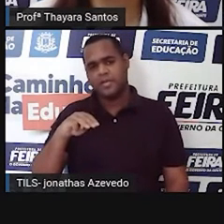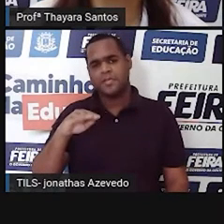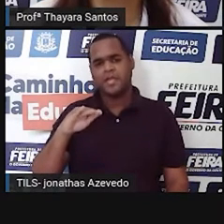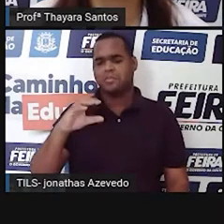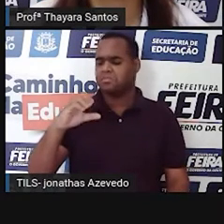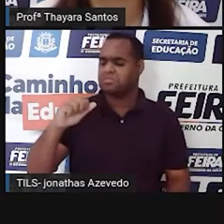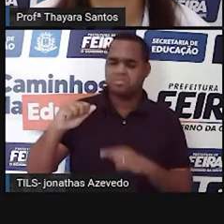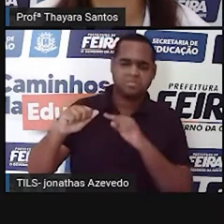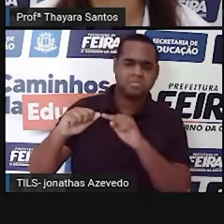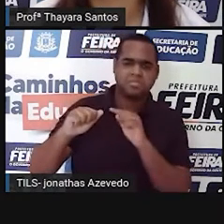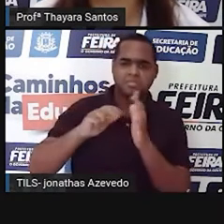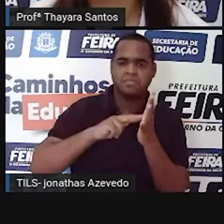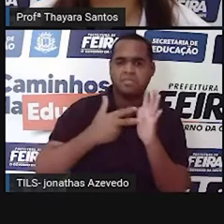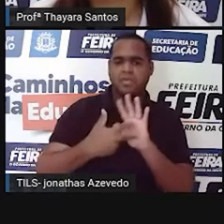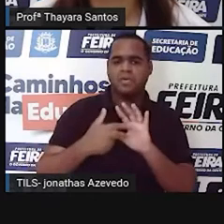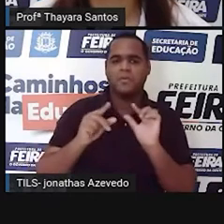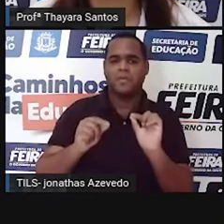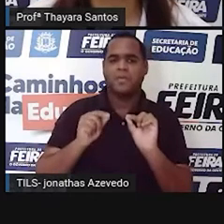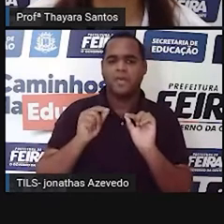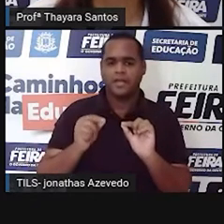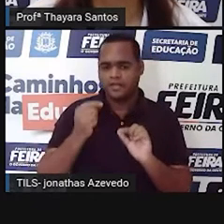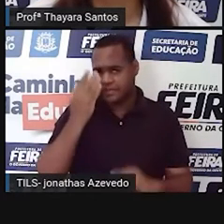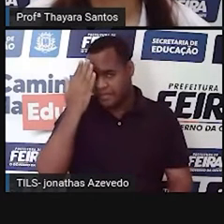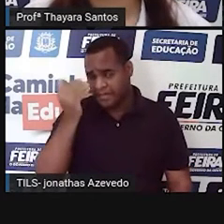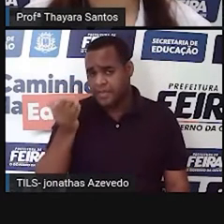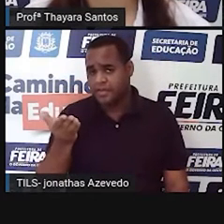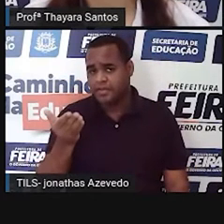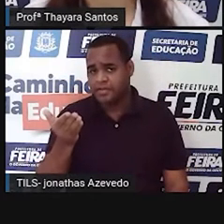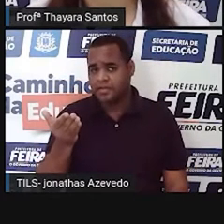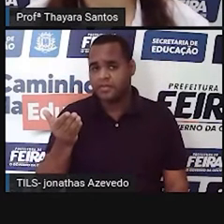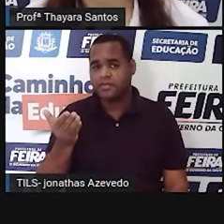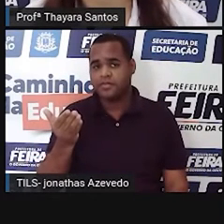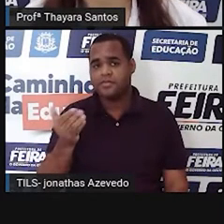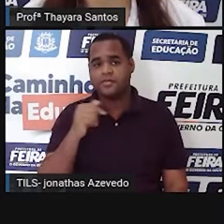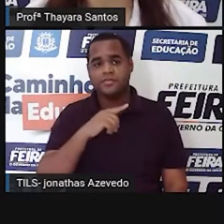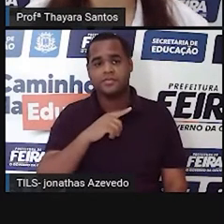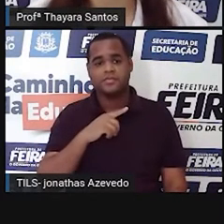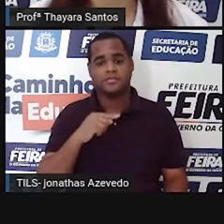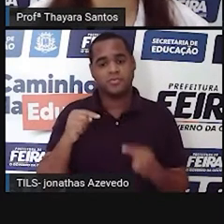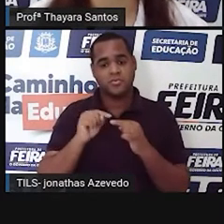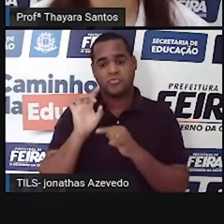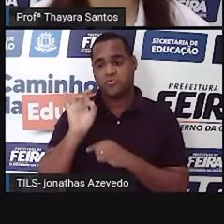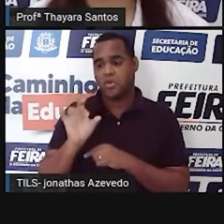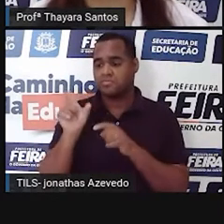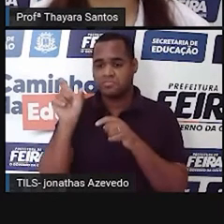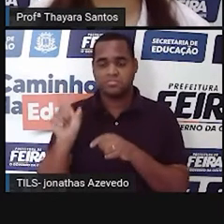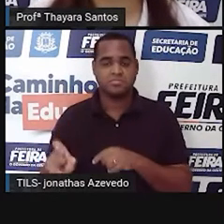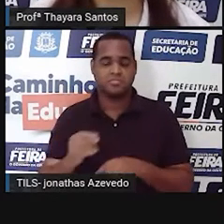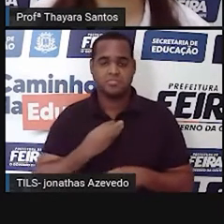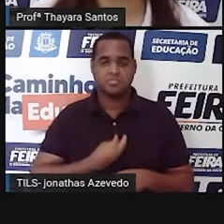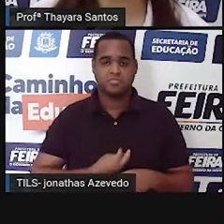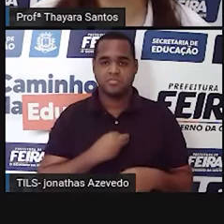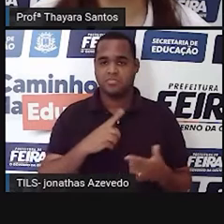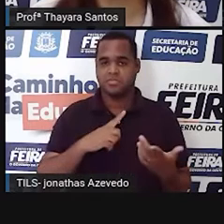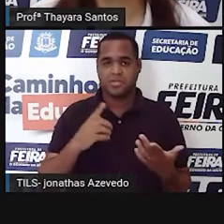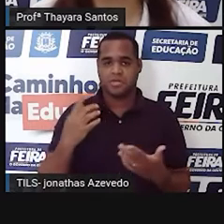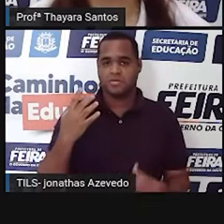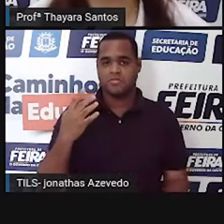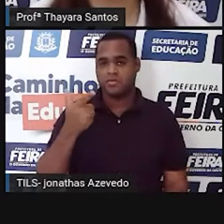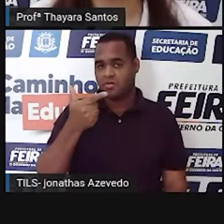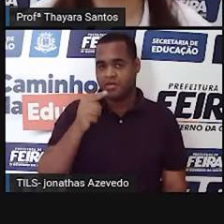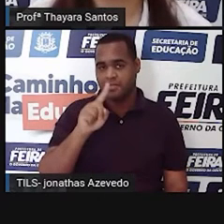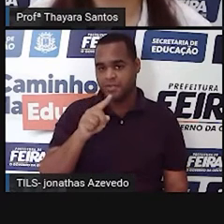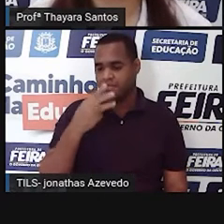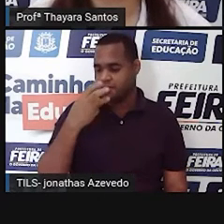E vocês sabem o que quer dizer essa palavrinha aí? Endêmica? Endêmica quer dizer que só existe naquele lugar. Então, dessas 12